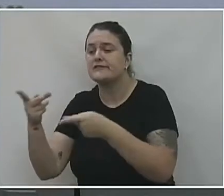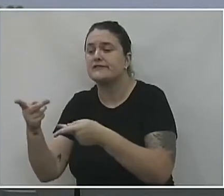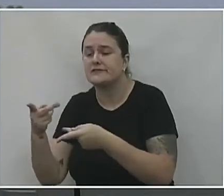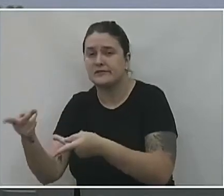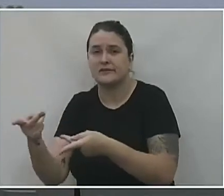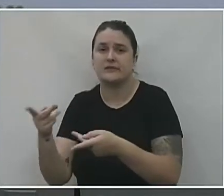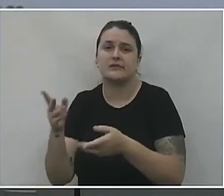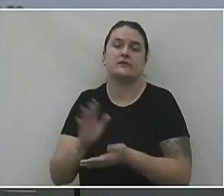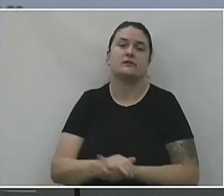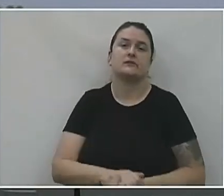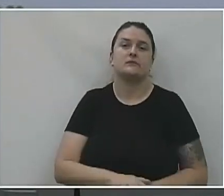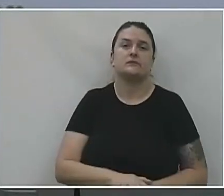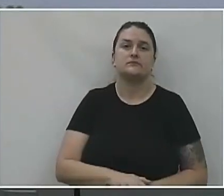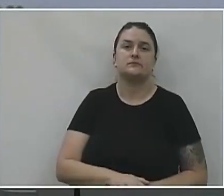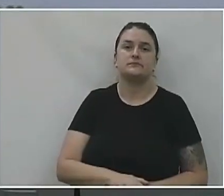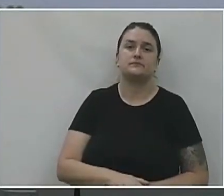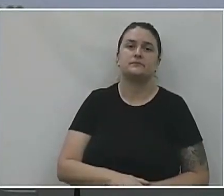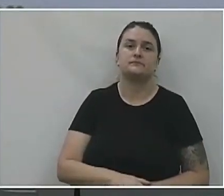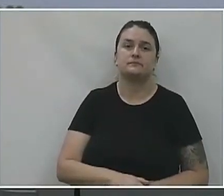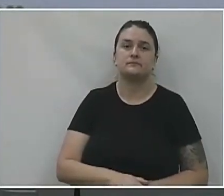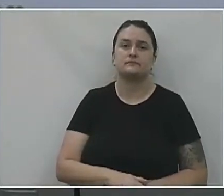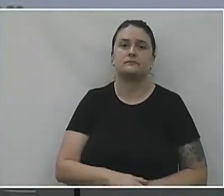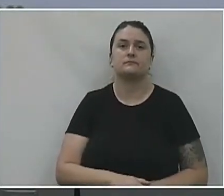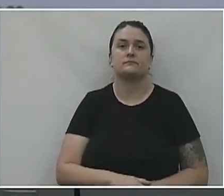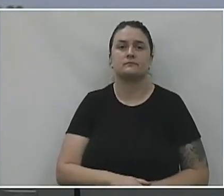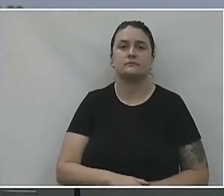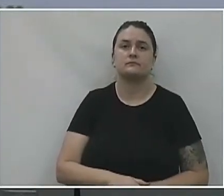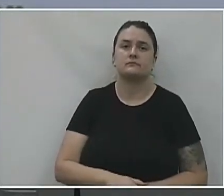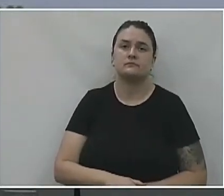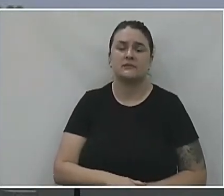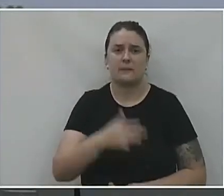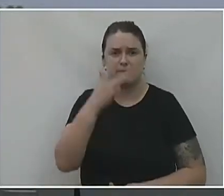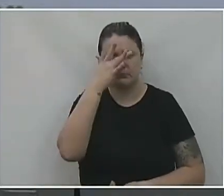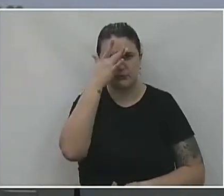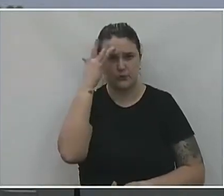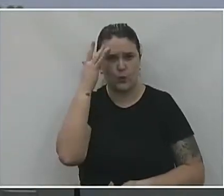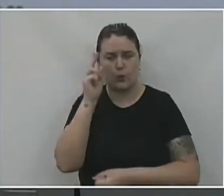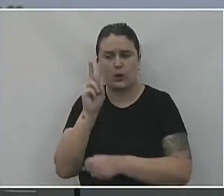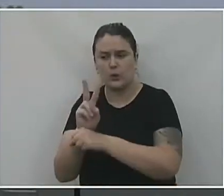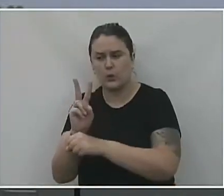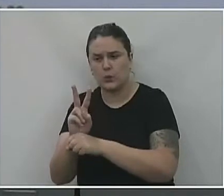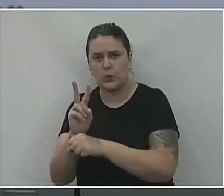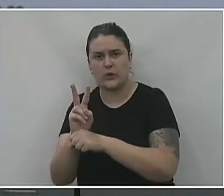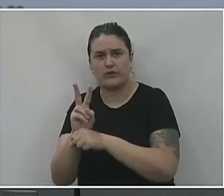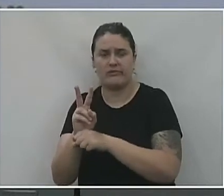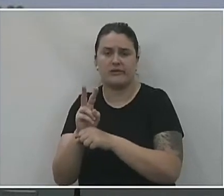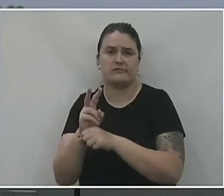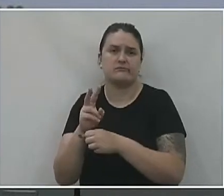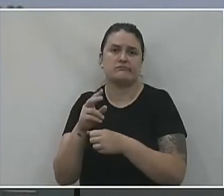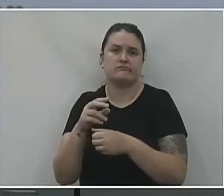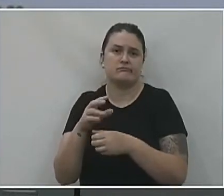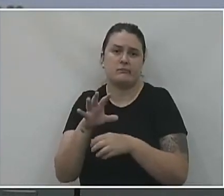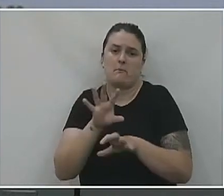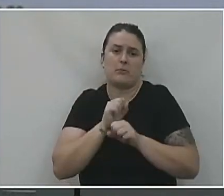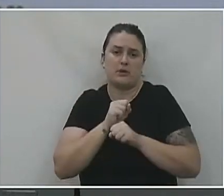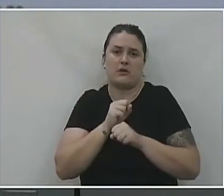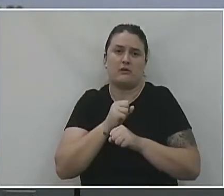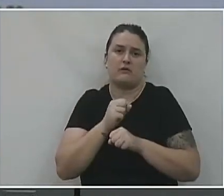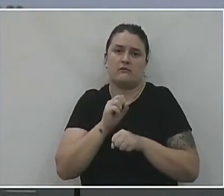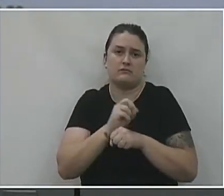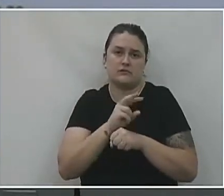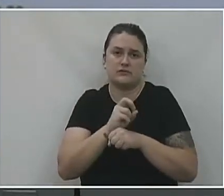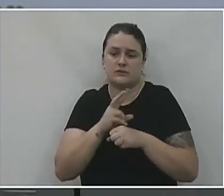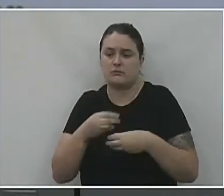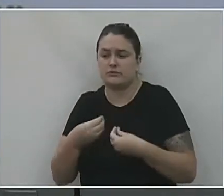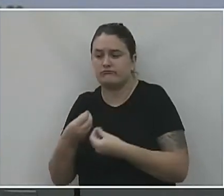familiares, por entregadores, por cuidadores, inclusive, que acabam contraindo o vírus e levando para elas, né?